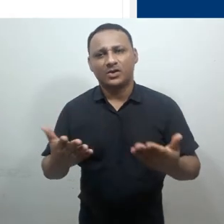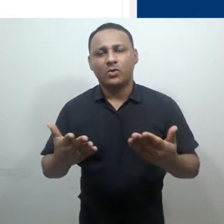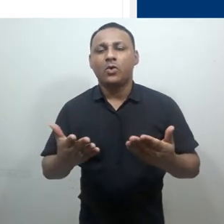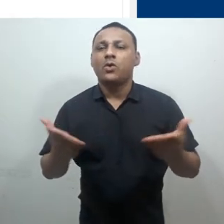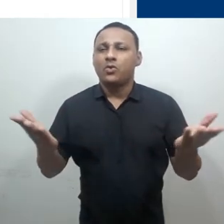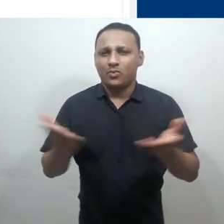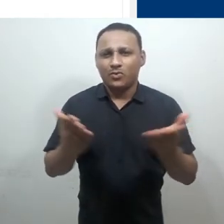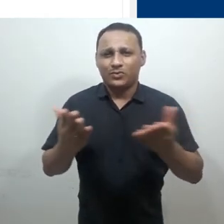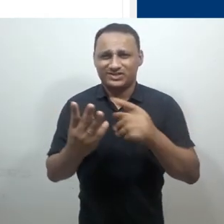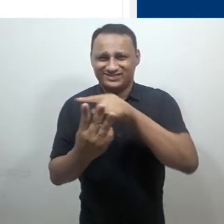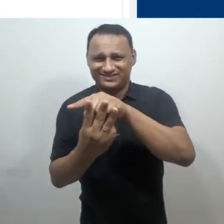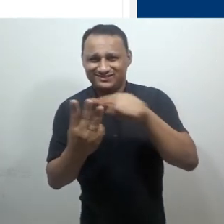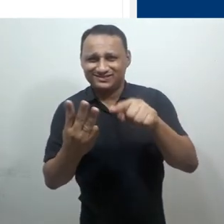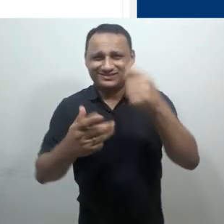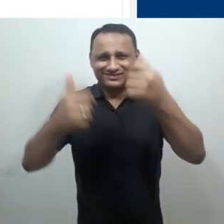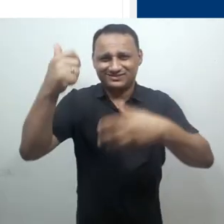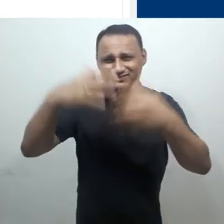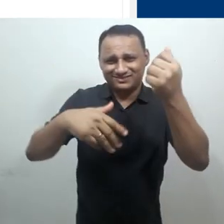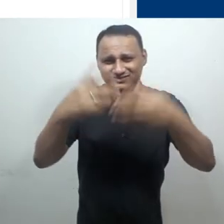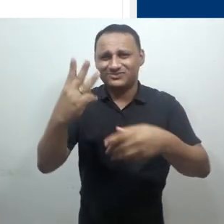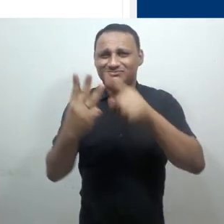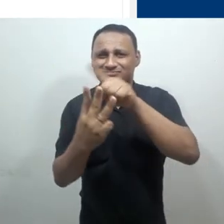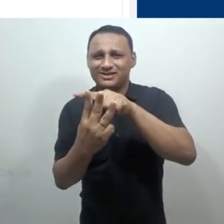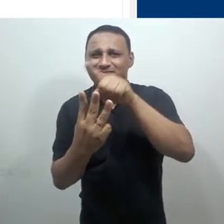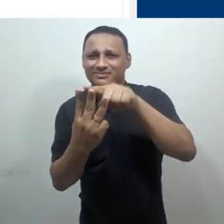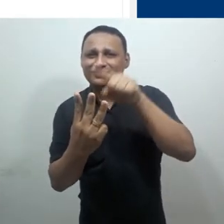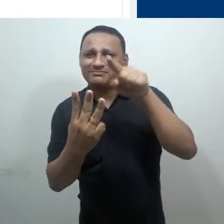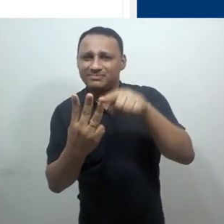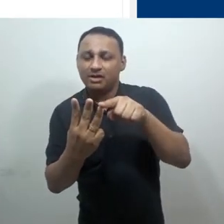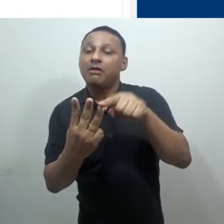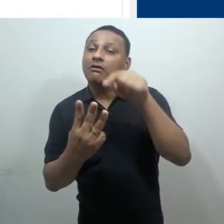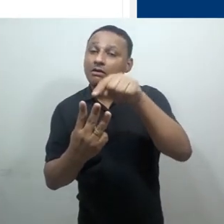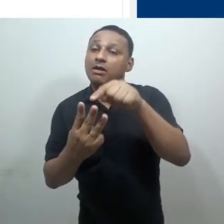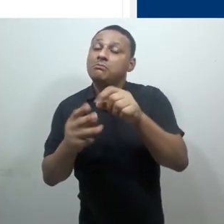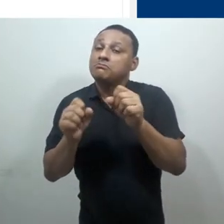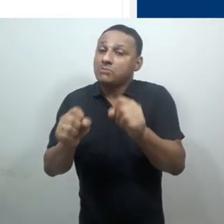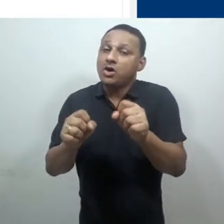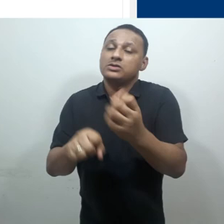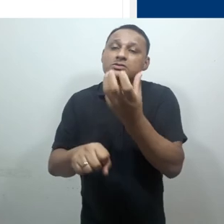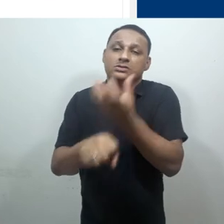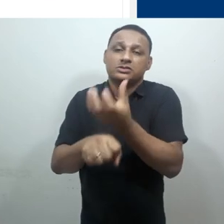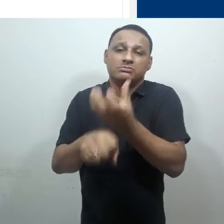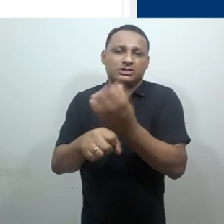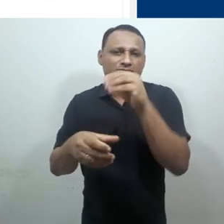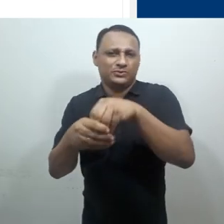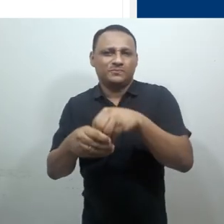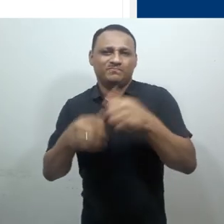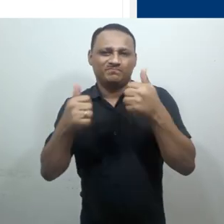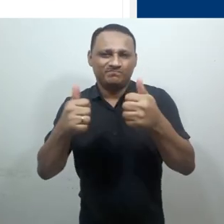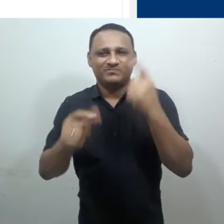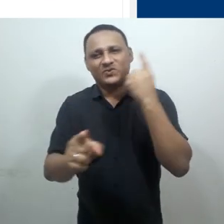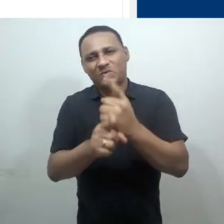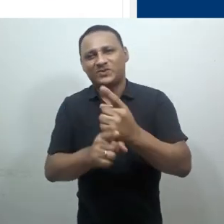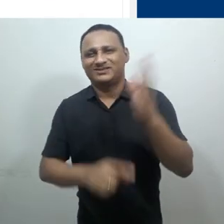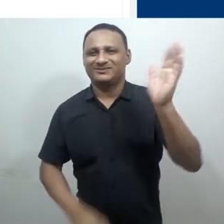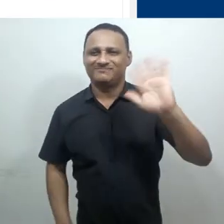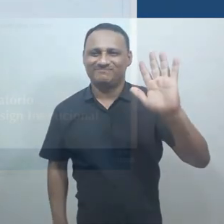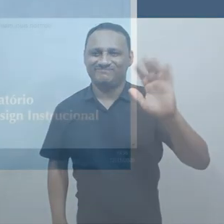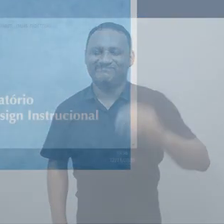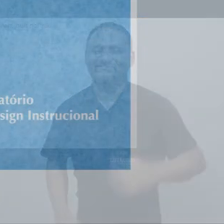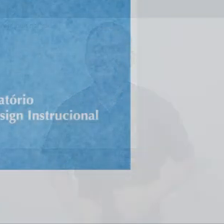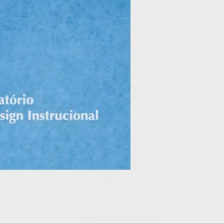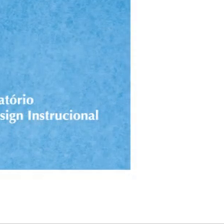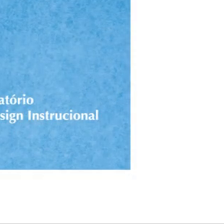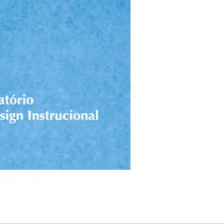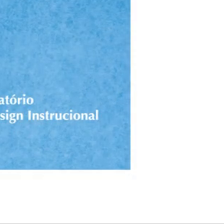arquivo foi baixado. Estes foram os tipos básicos de recurso que um curso ou disciplina pode exibir. E até o